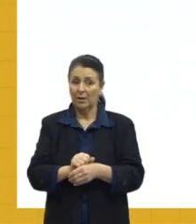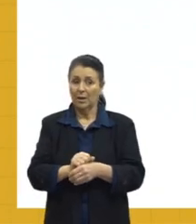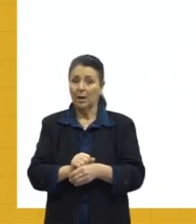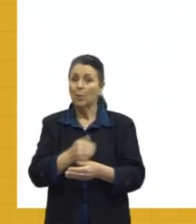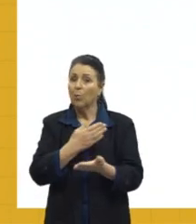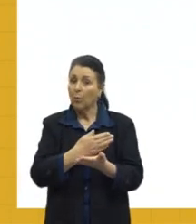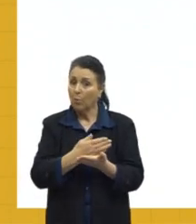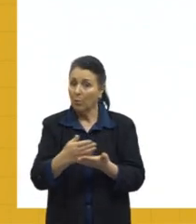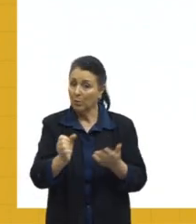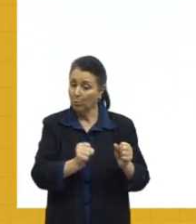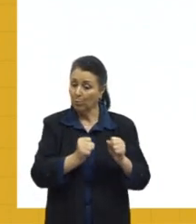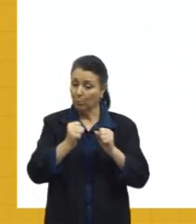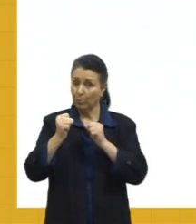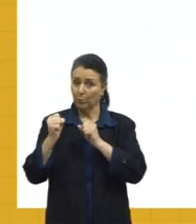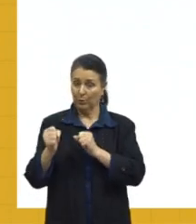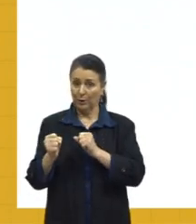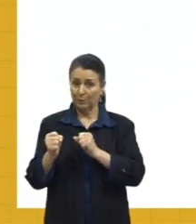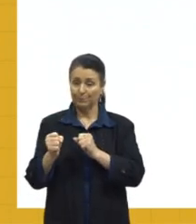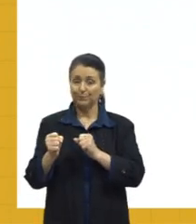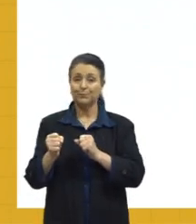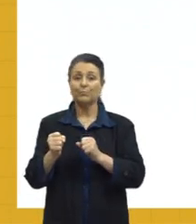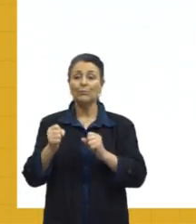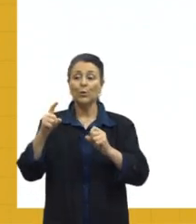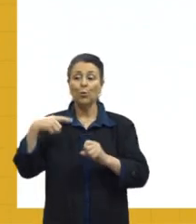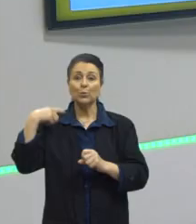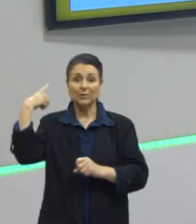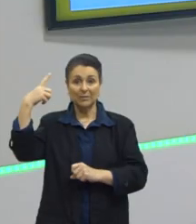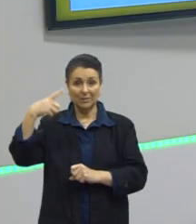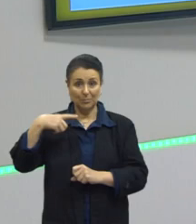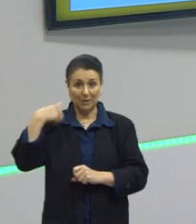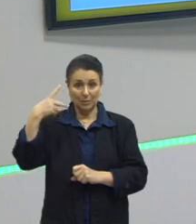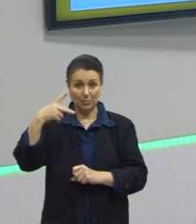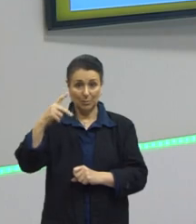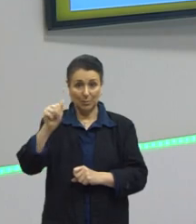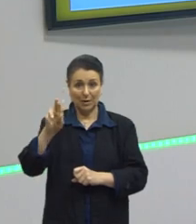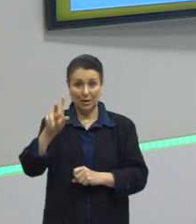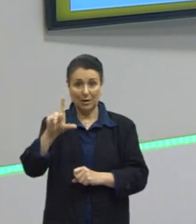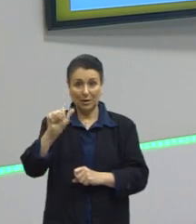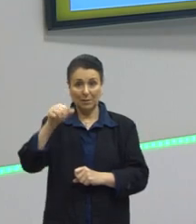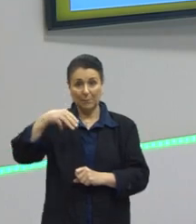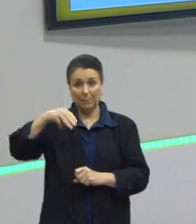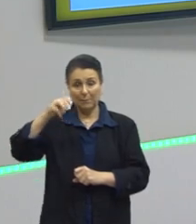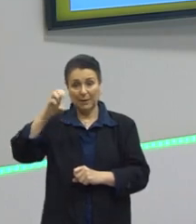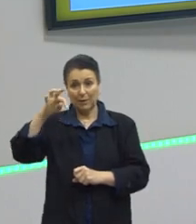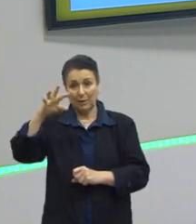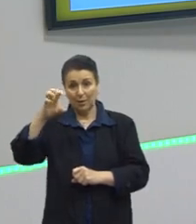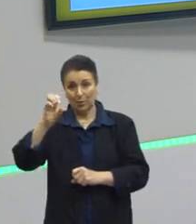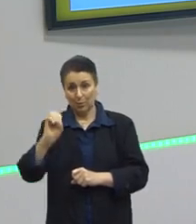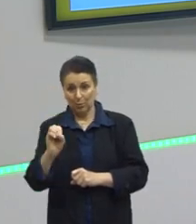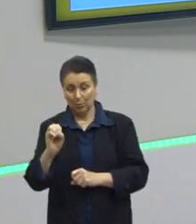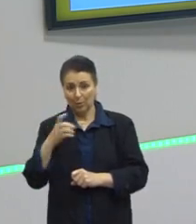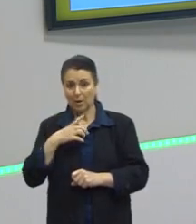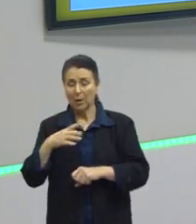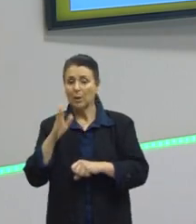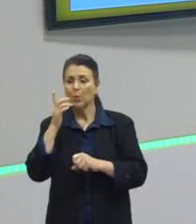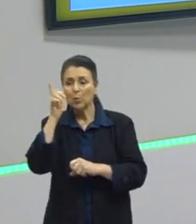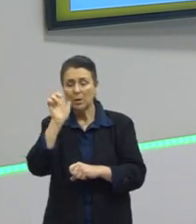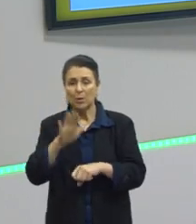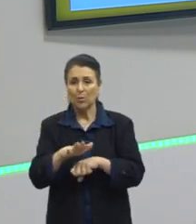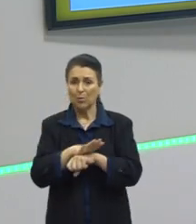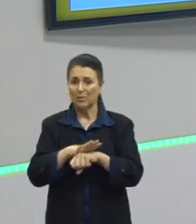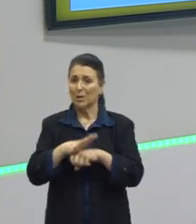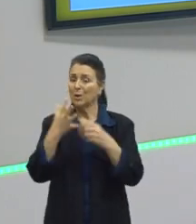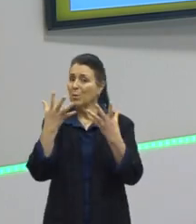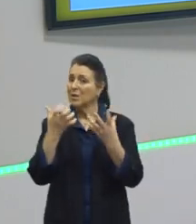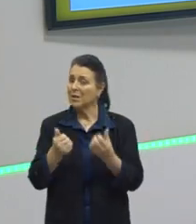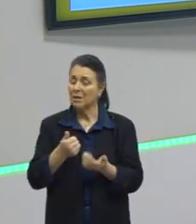ao poder, o parlamento, que é quem legitima, quem ele consegue conversar, não está